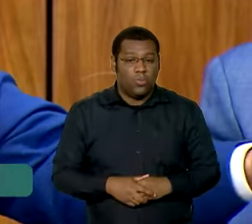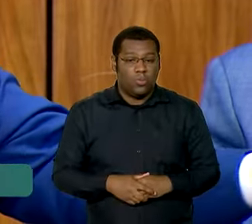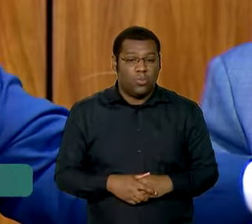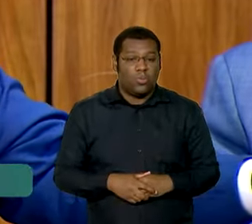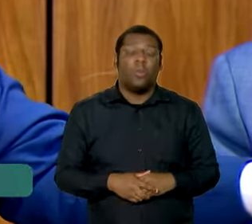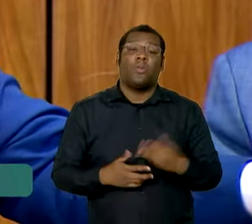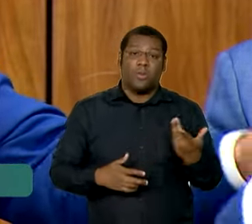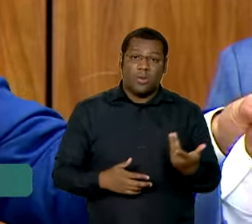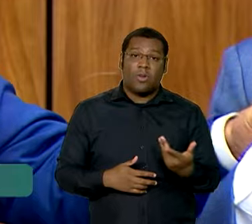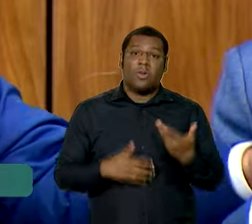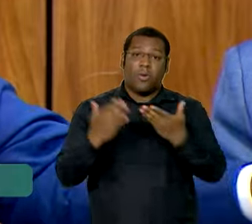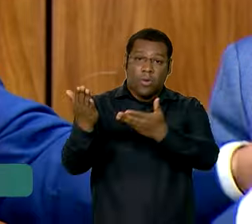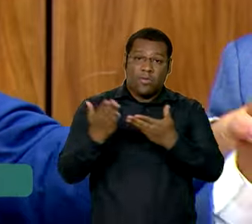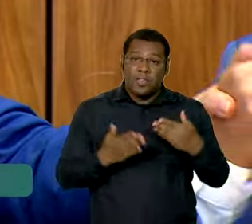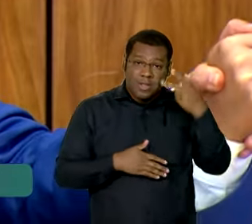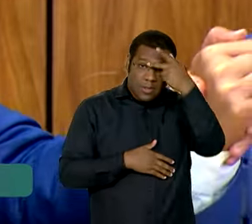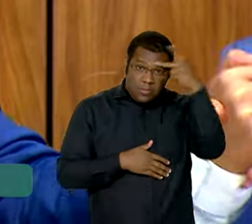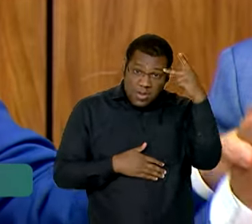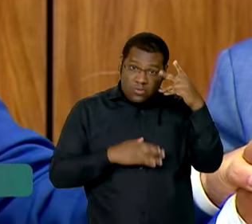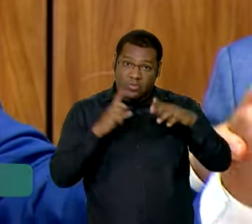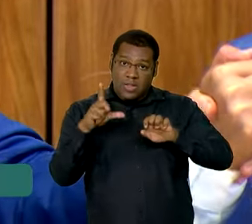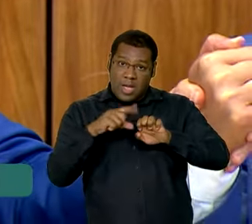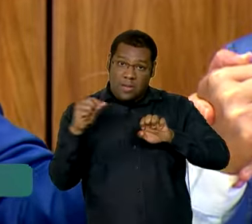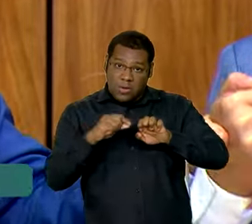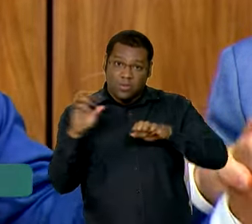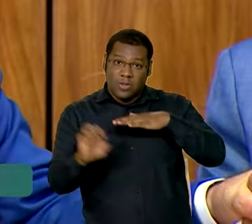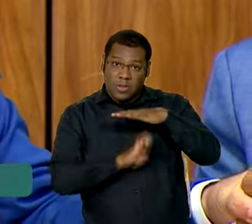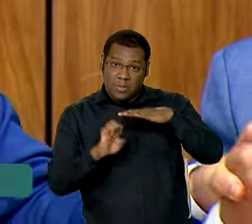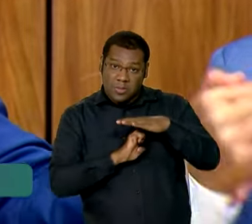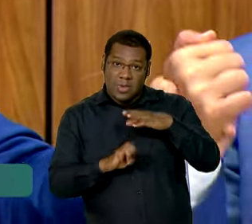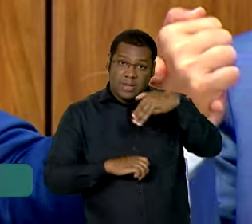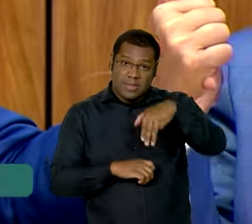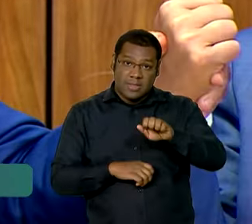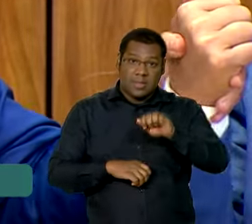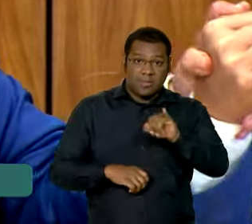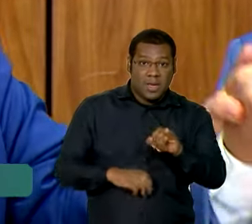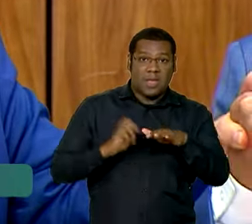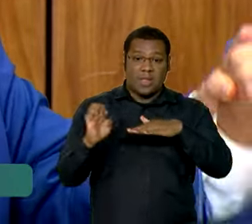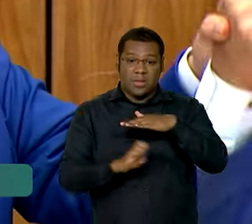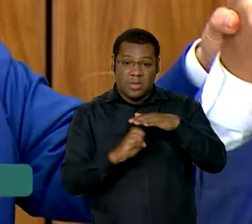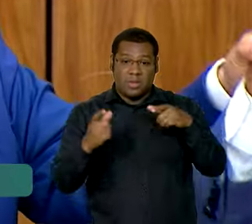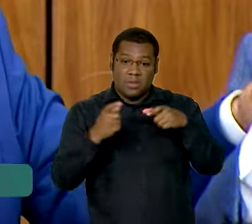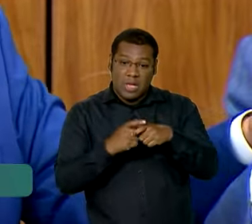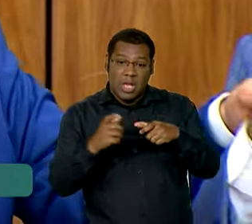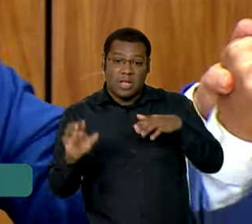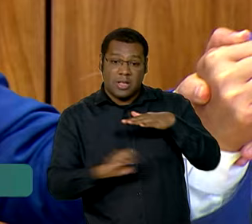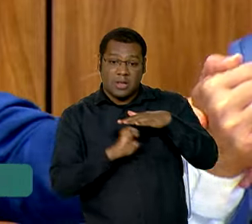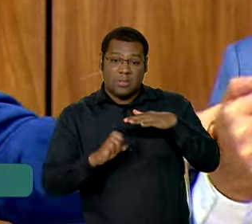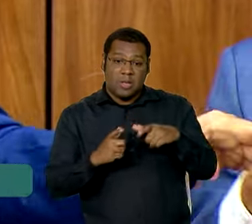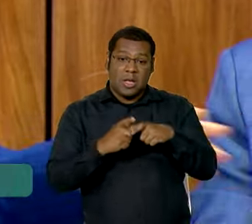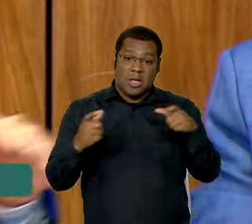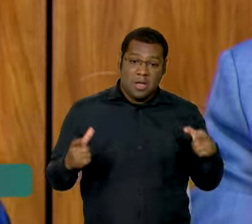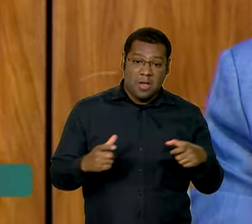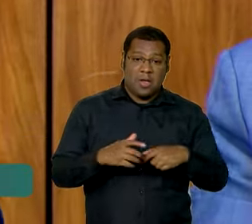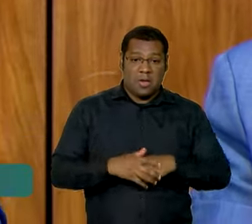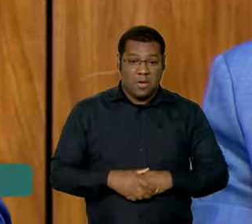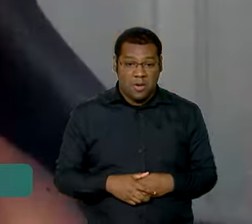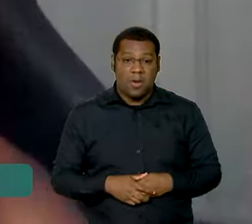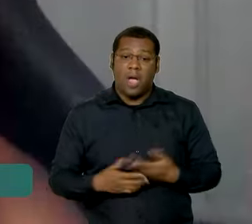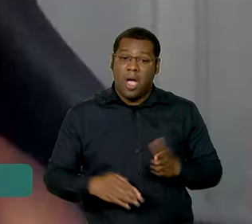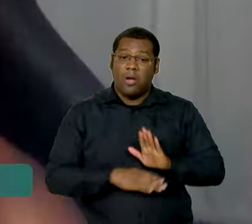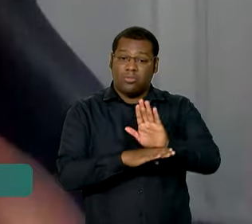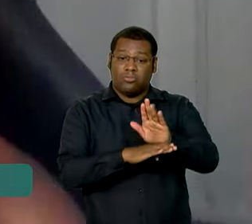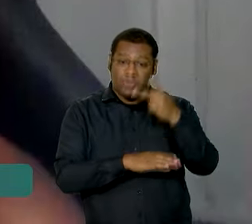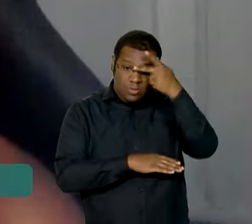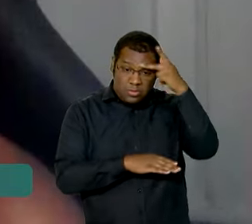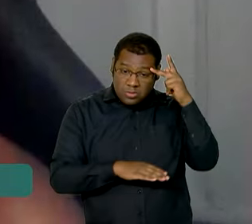empreendedor, do MEI, da micro, da pequena empresa e levá-lo até a operação de crédito.